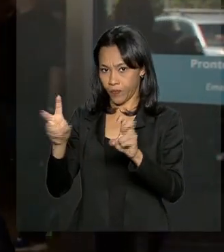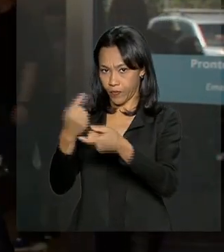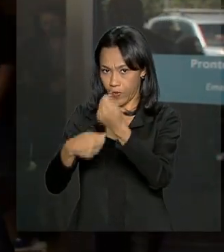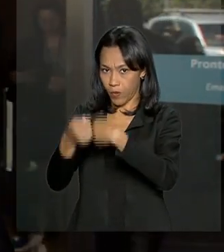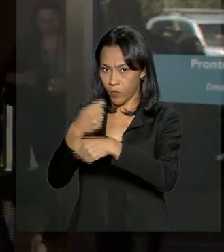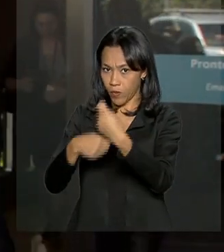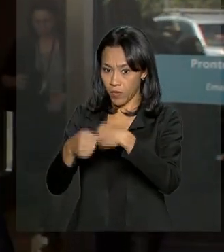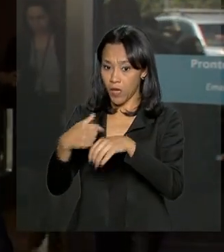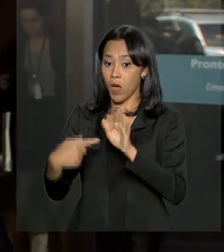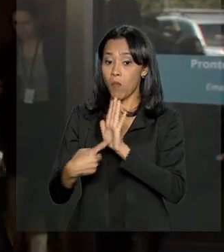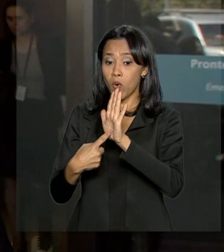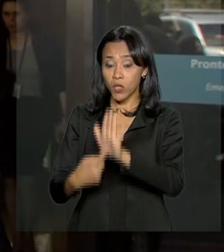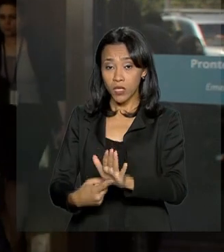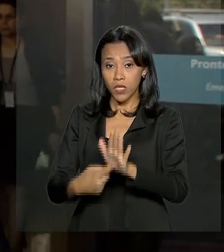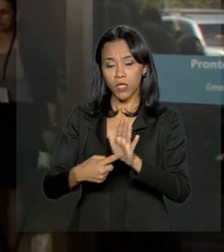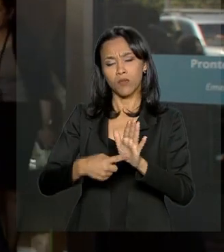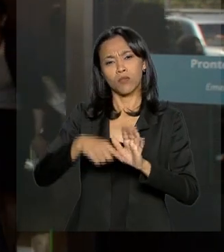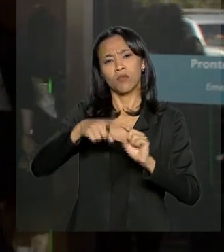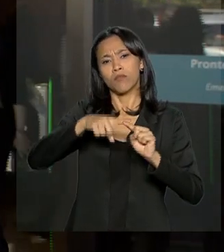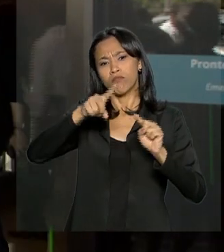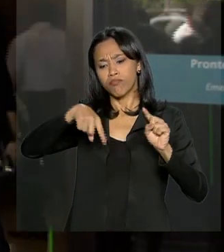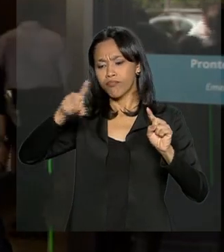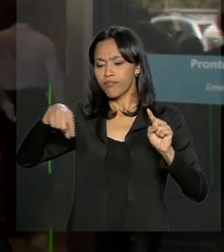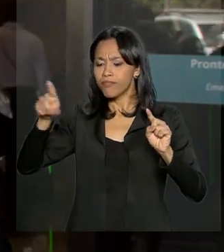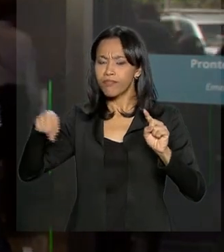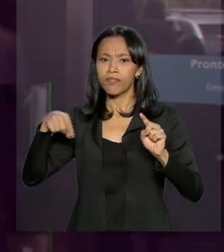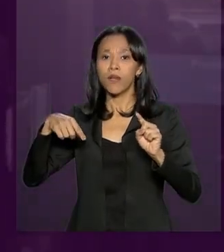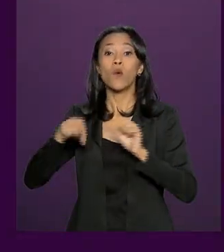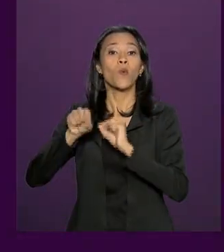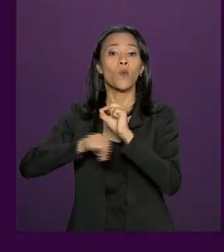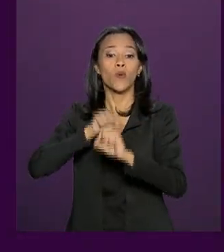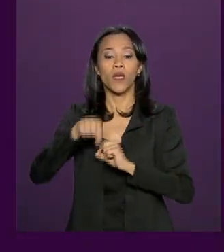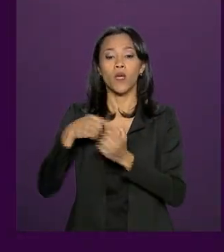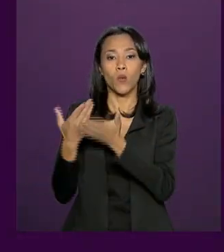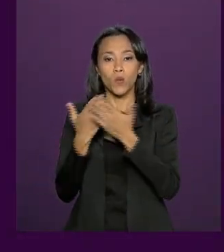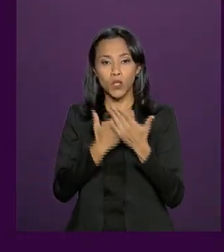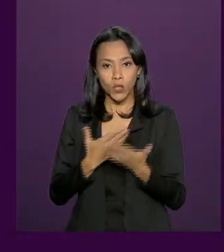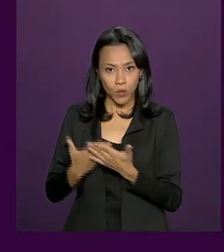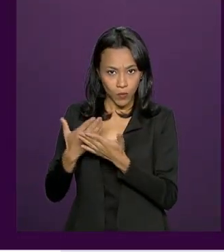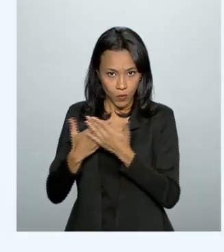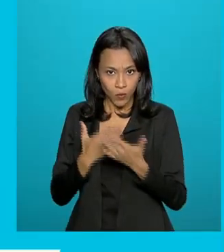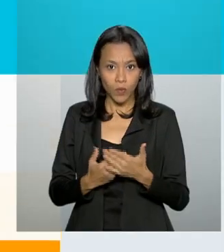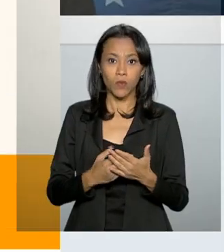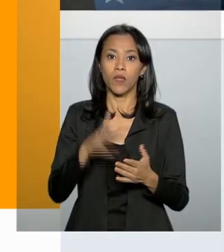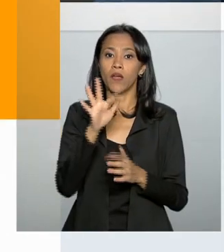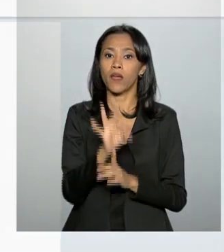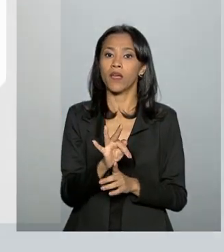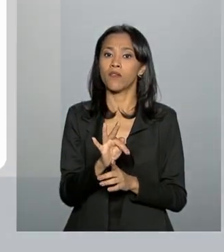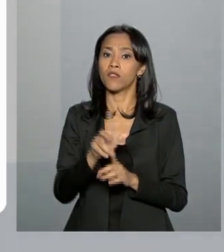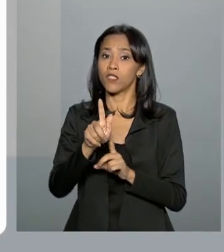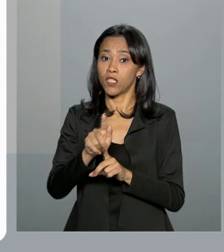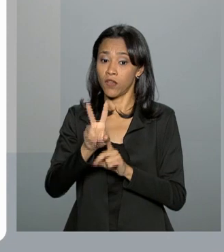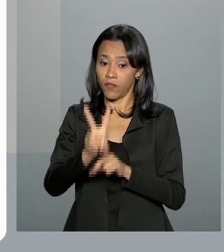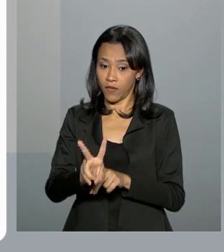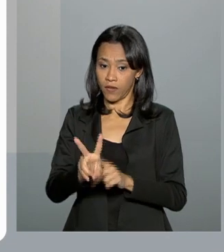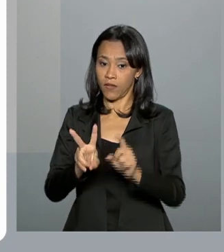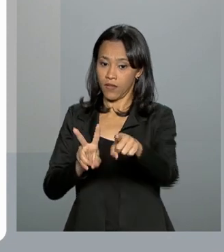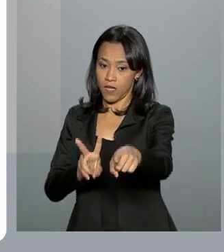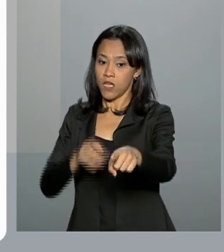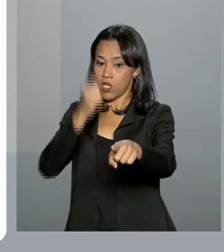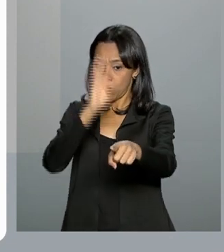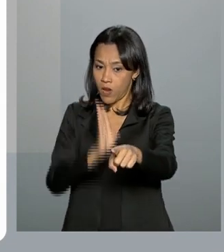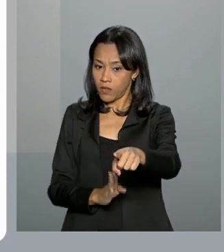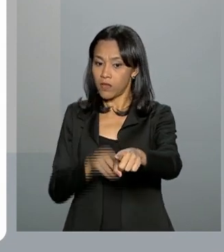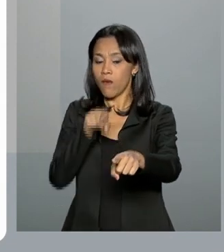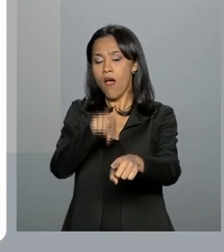lado de um gráfico, o presidente postou um estudo da Fundação Getúlio Vargas que mostra que o Brasil é o país que